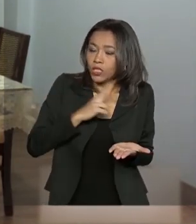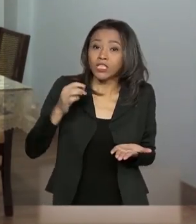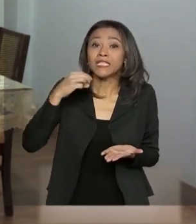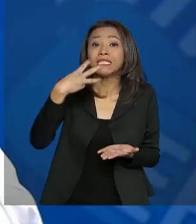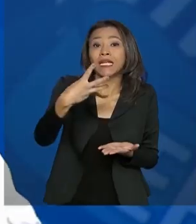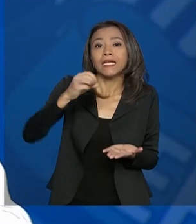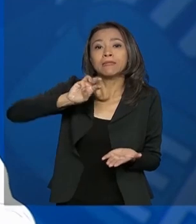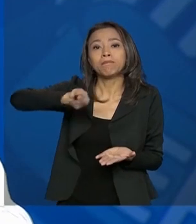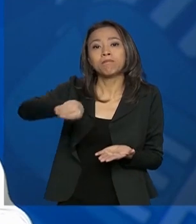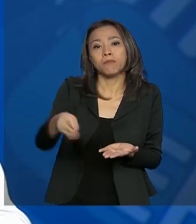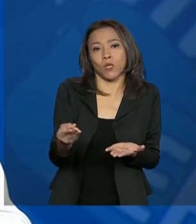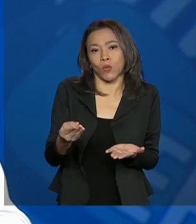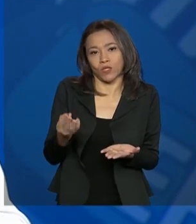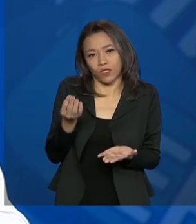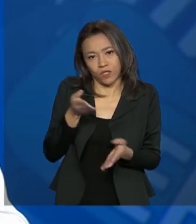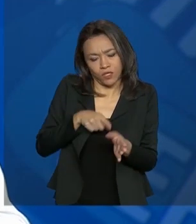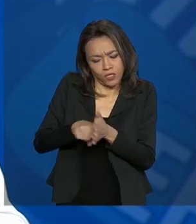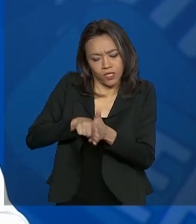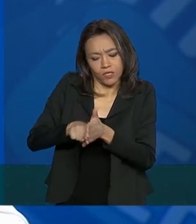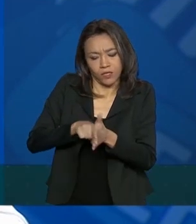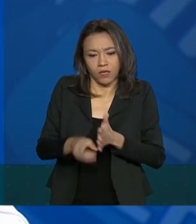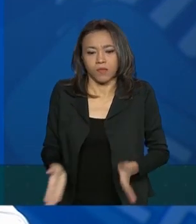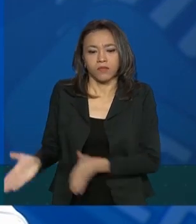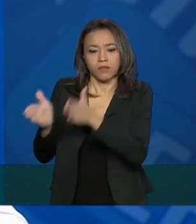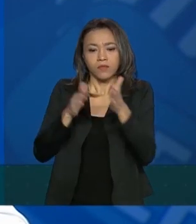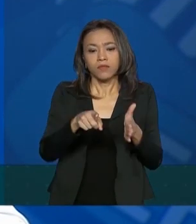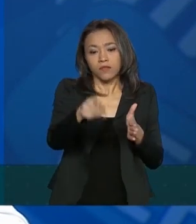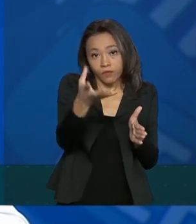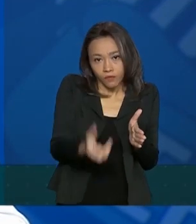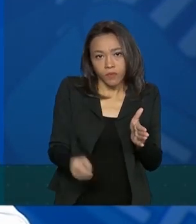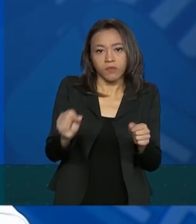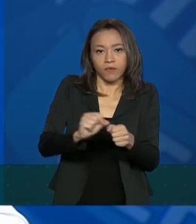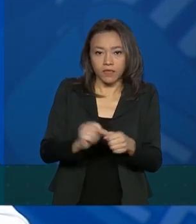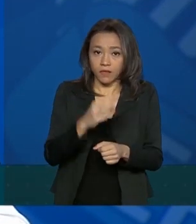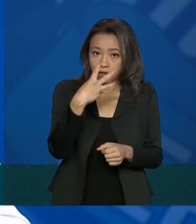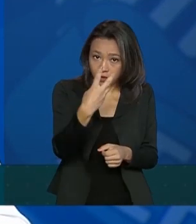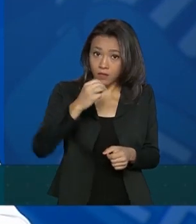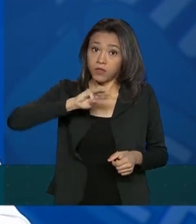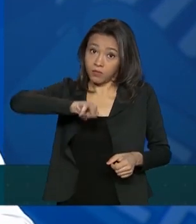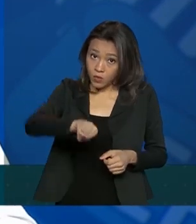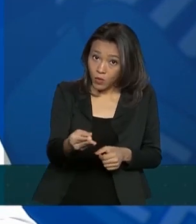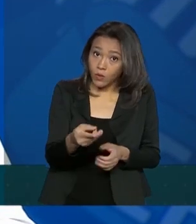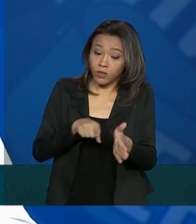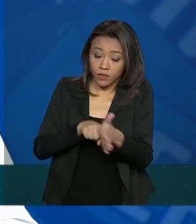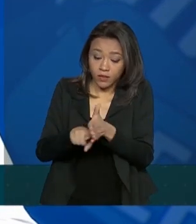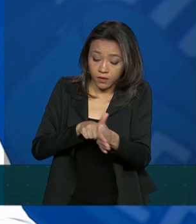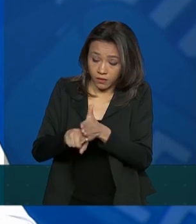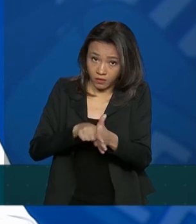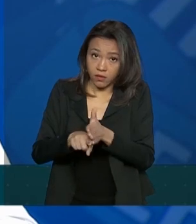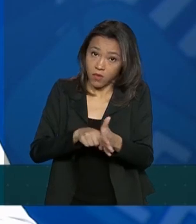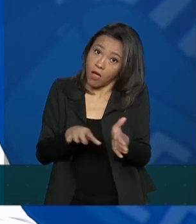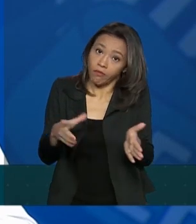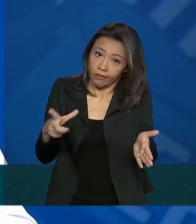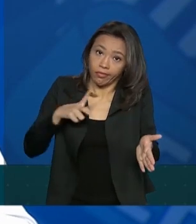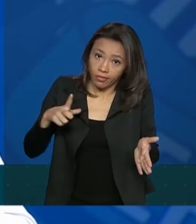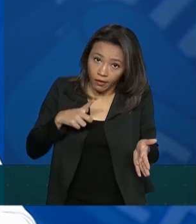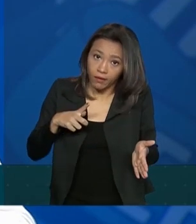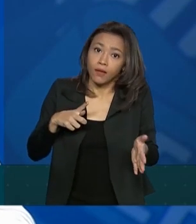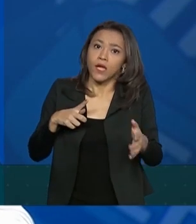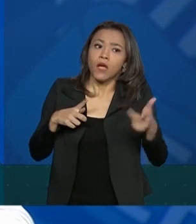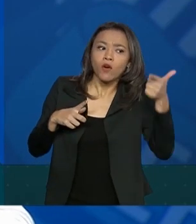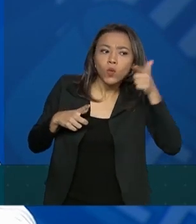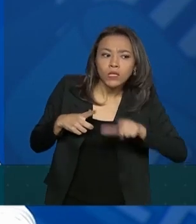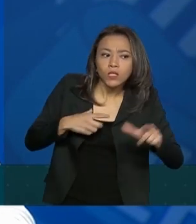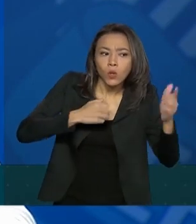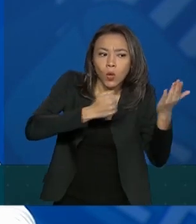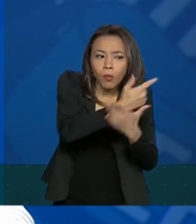de exames. Nós vamos fazer 3 milhões de exames desse inicialmente porque isso é o que a gente tem. A partir do momento que a gente vai conseguindo